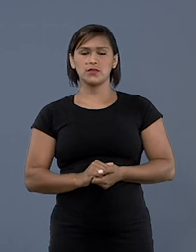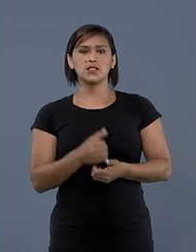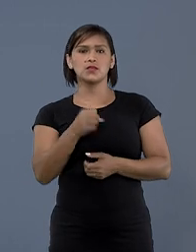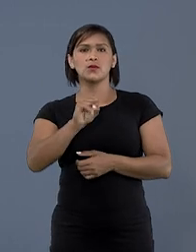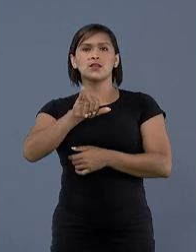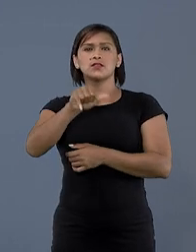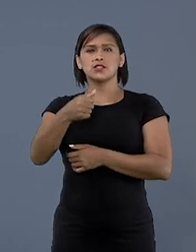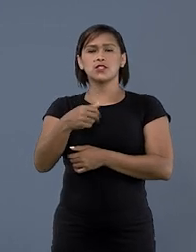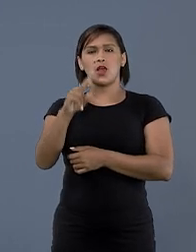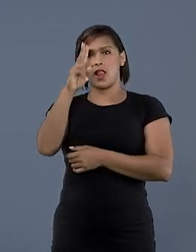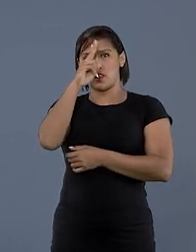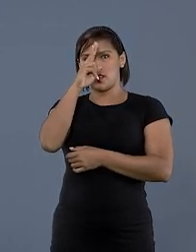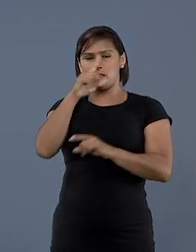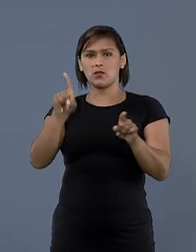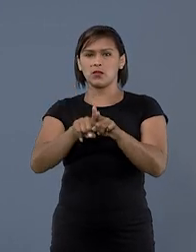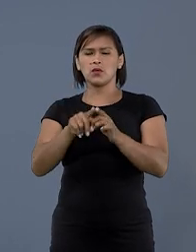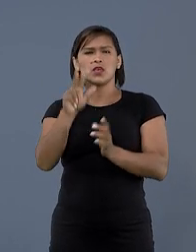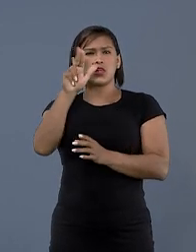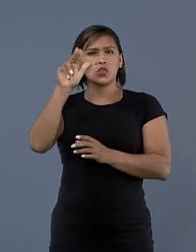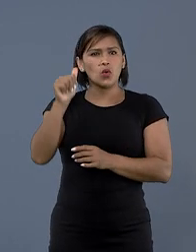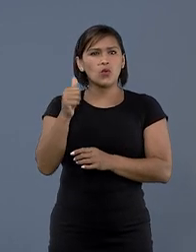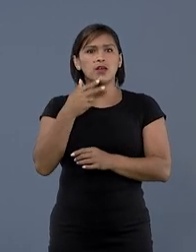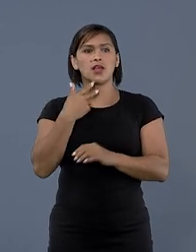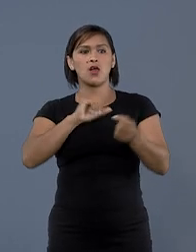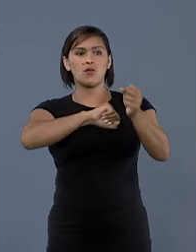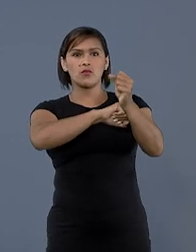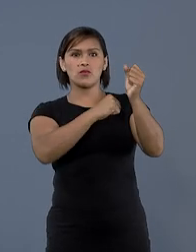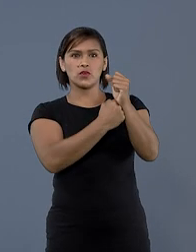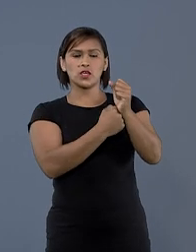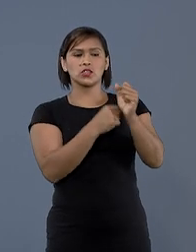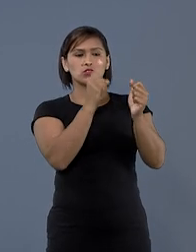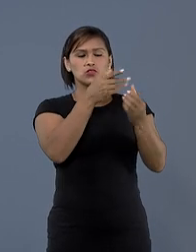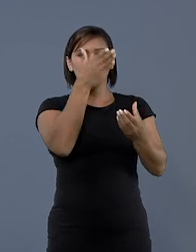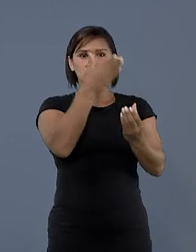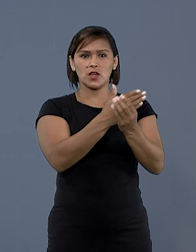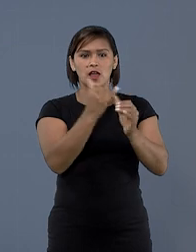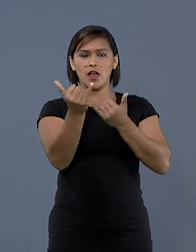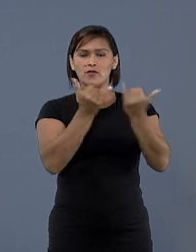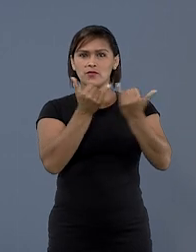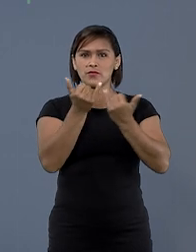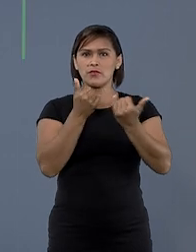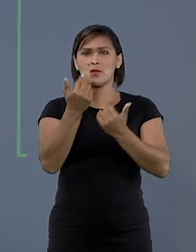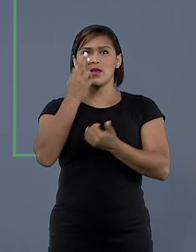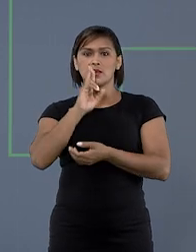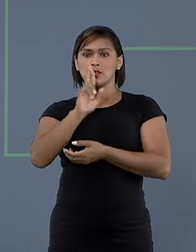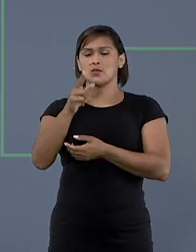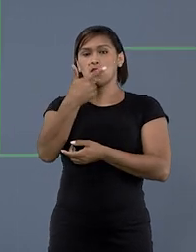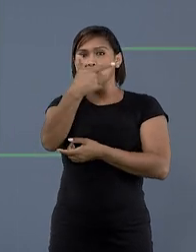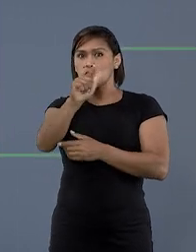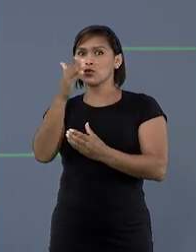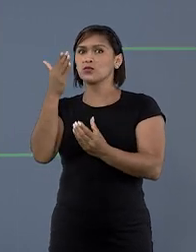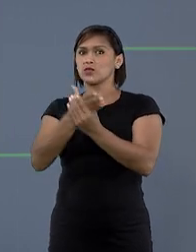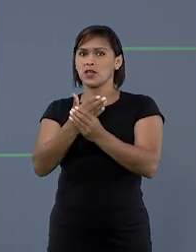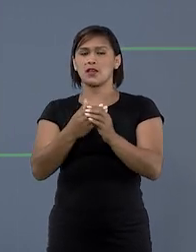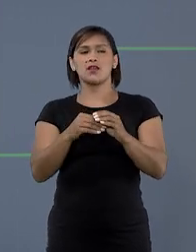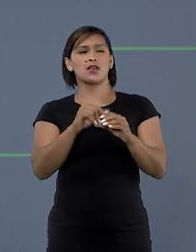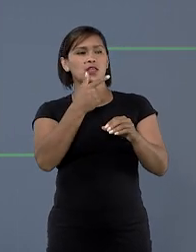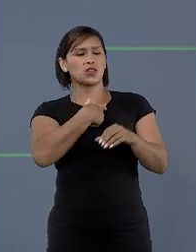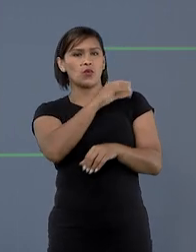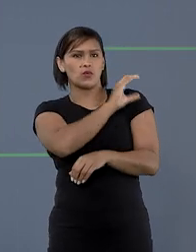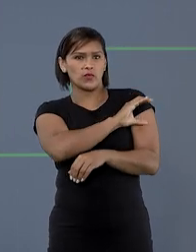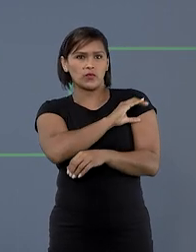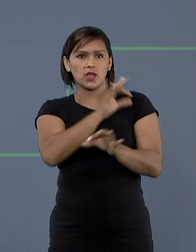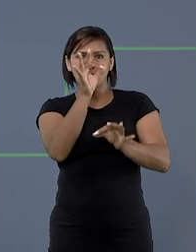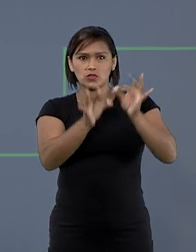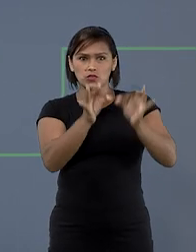STJ ressalta que nunca se deve utilizar o código de um processo para informar resposta de outro. As coordenadorias de